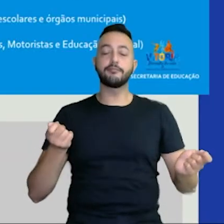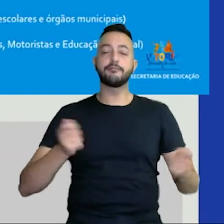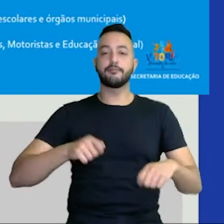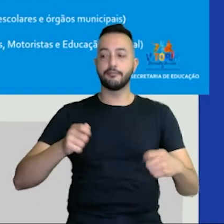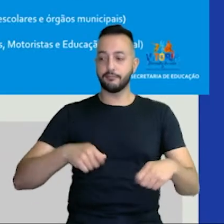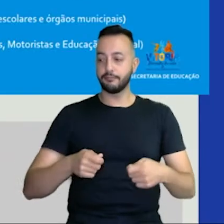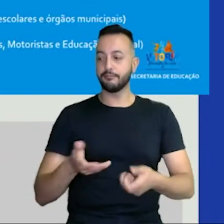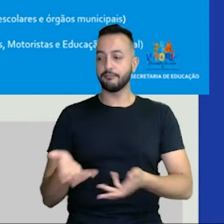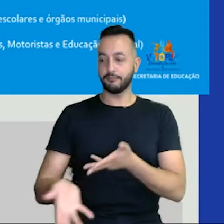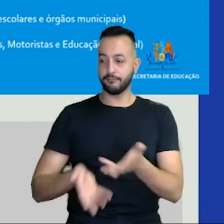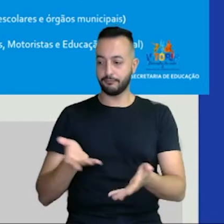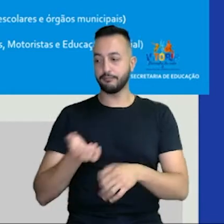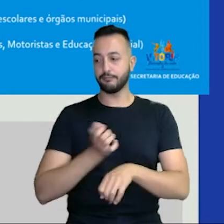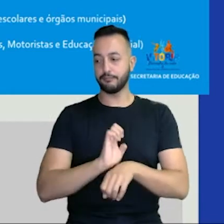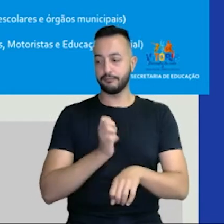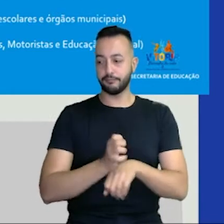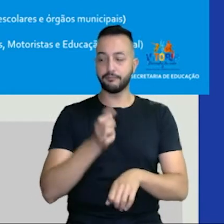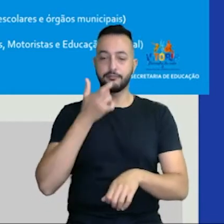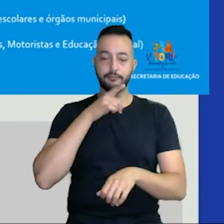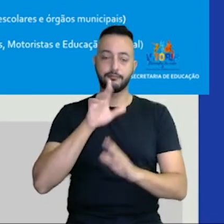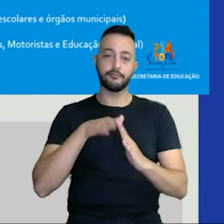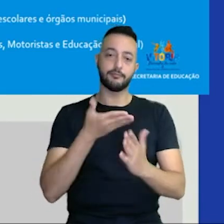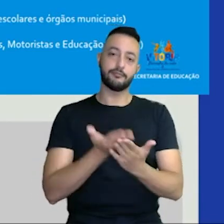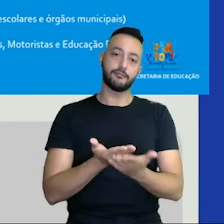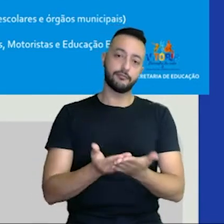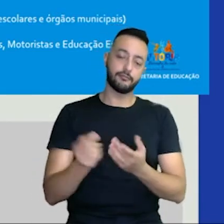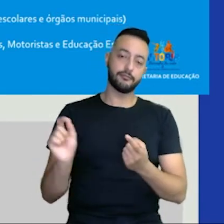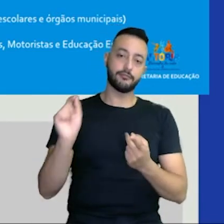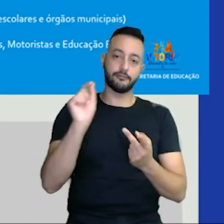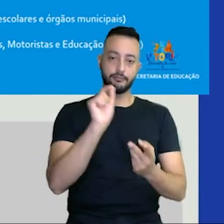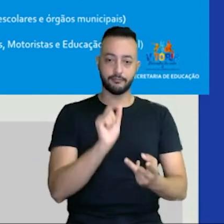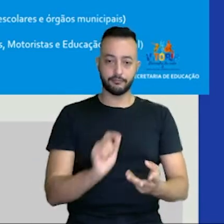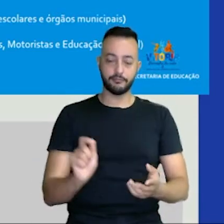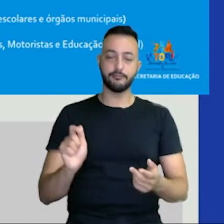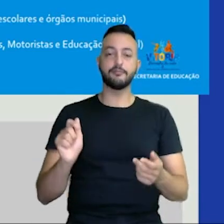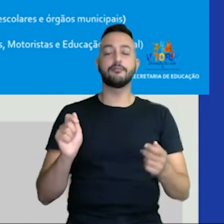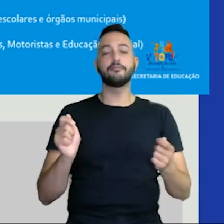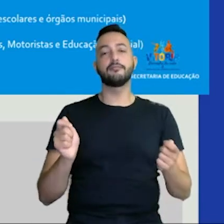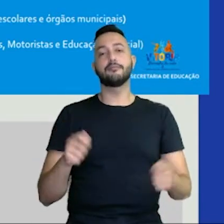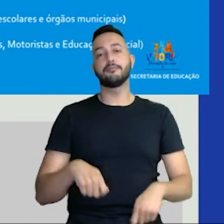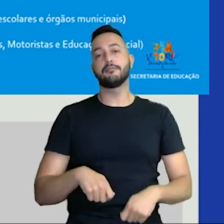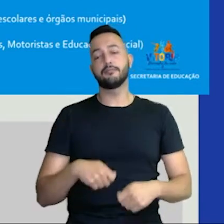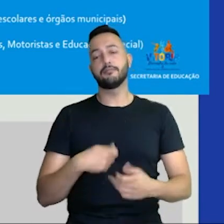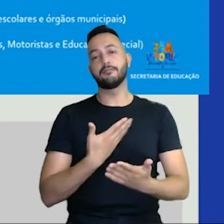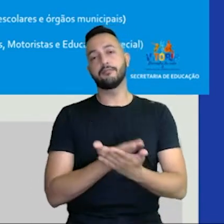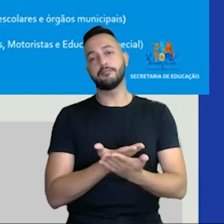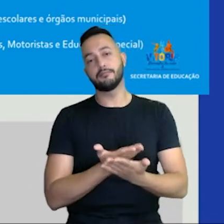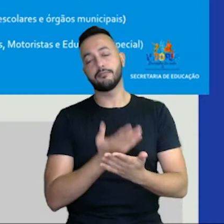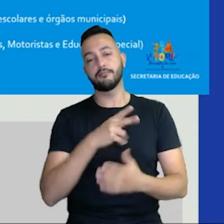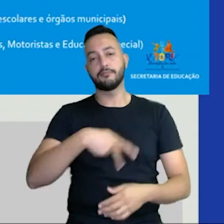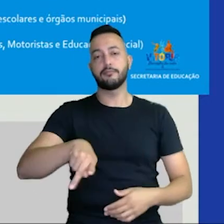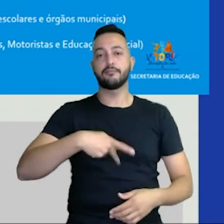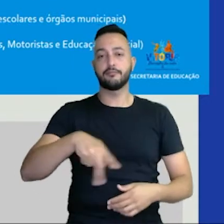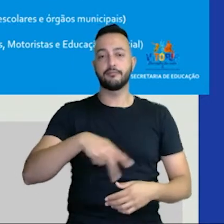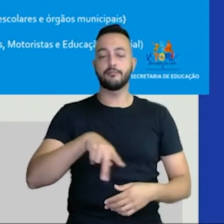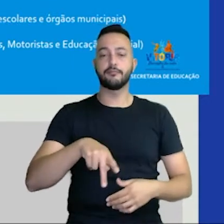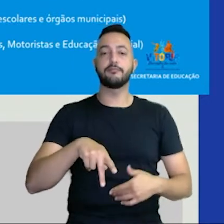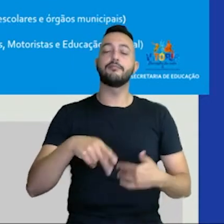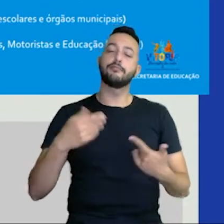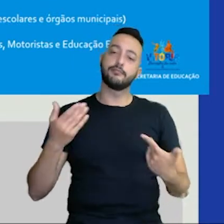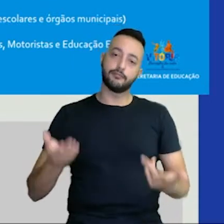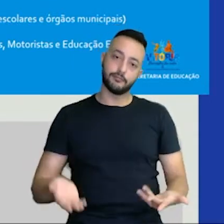muitos desses estagiários, vão estar nas escolas fazendo aulas com os professores